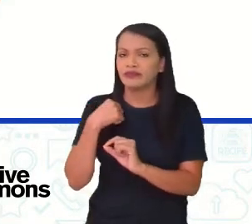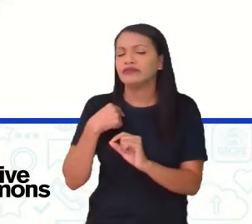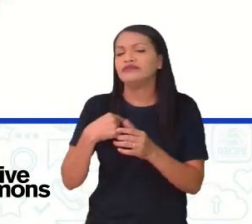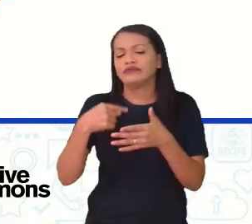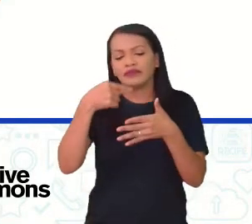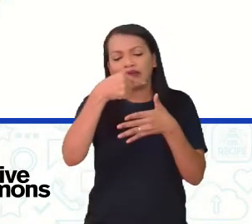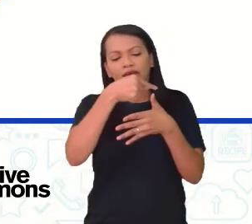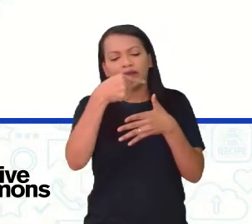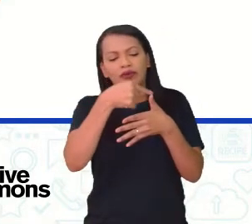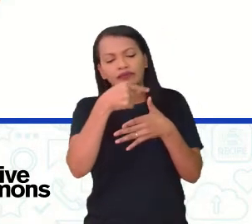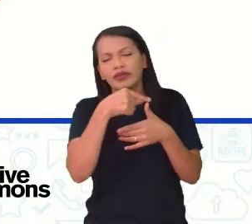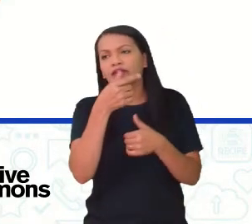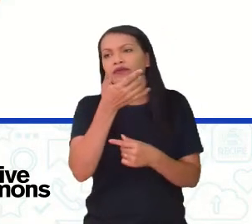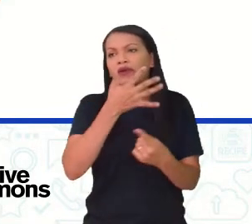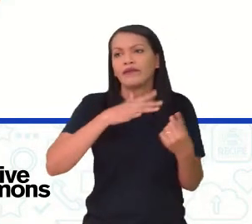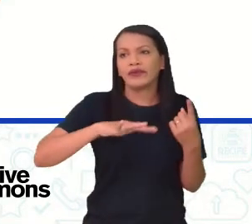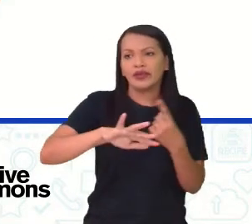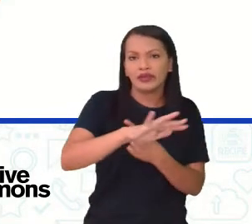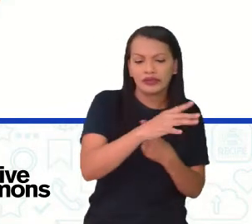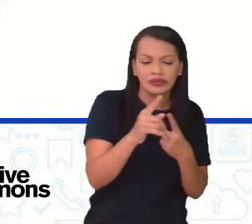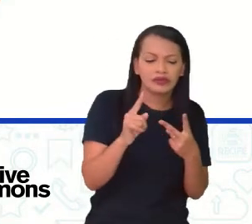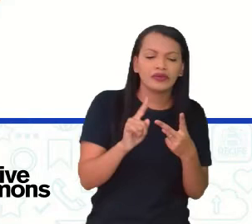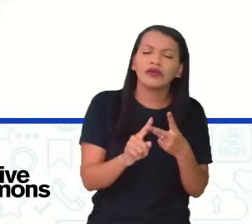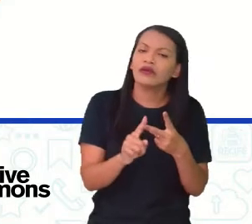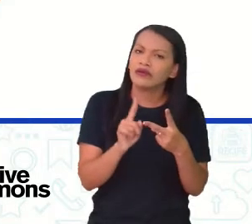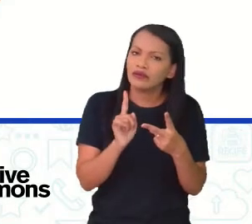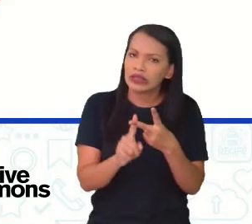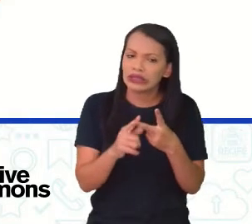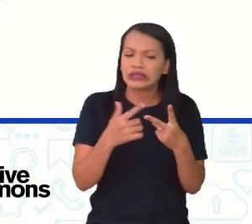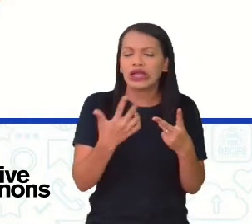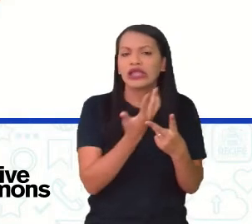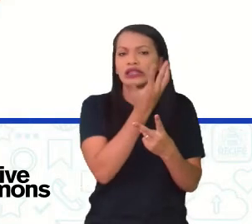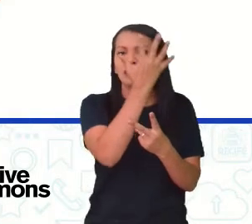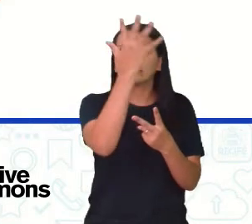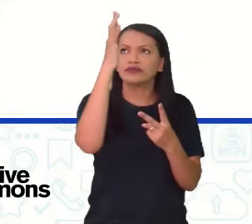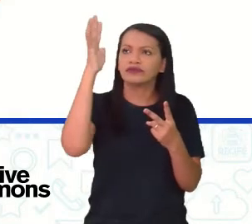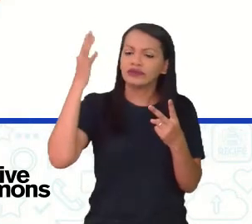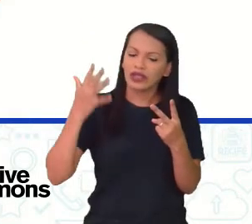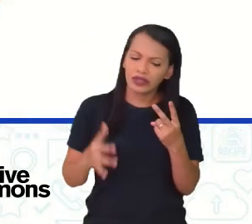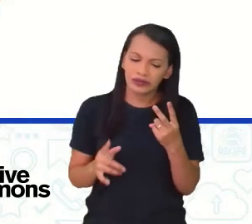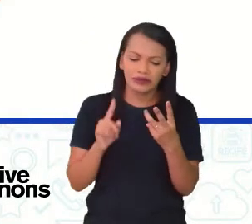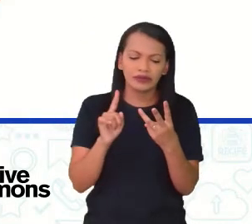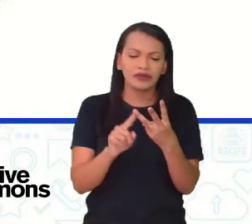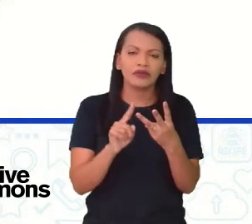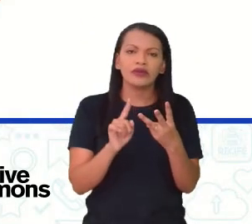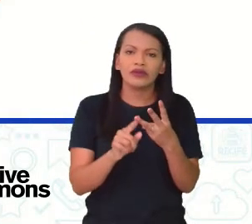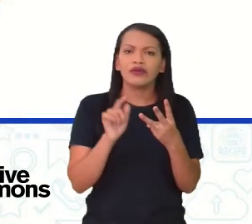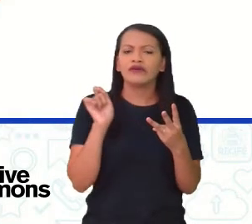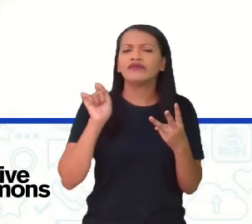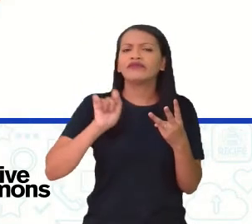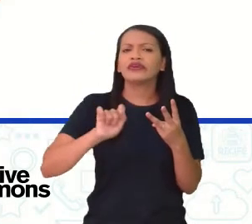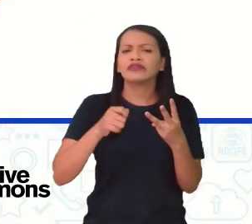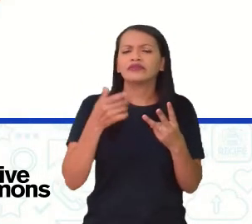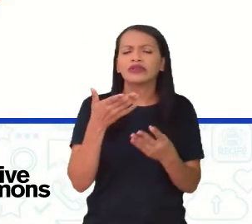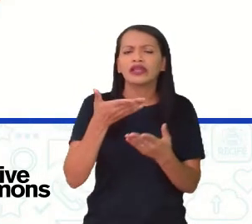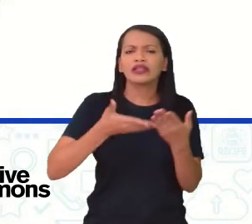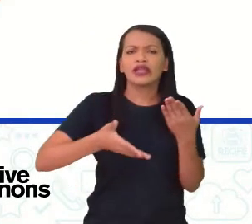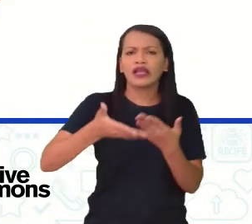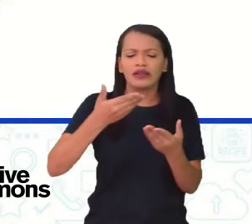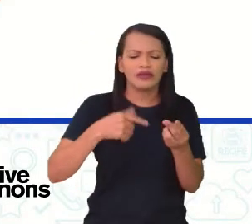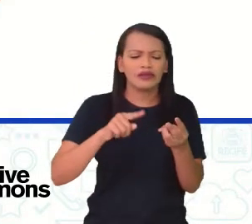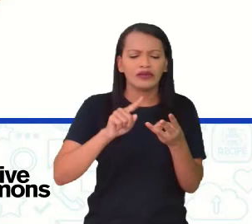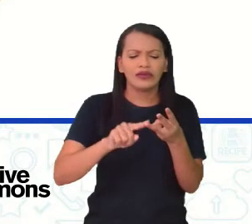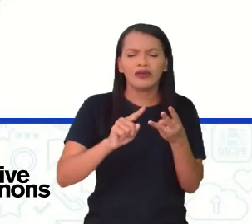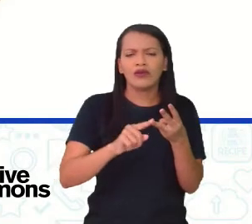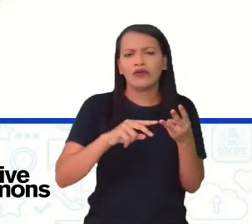O meio ambiente. Que é a questão da natureza. Quem é que vai fazer as inter-relações? O